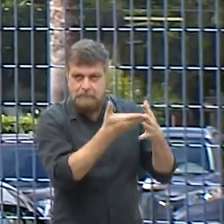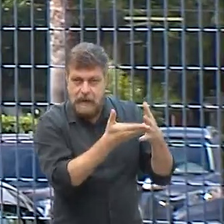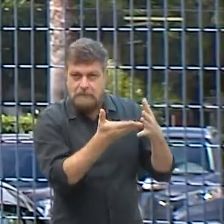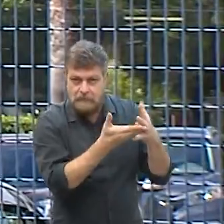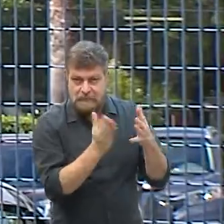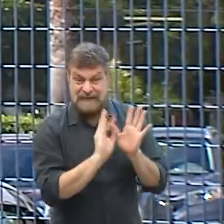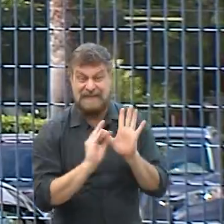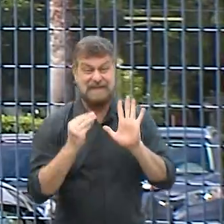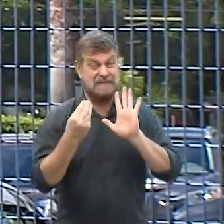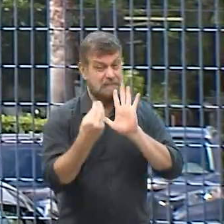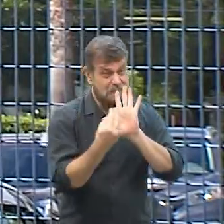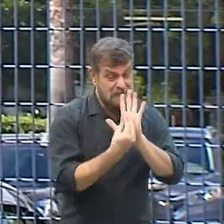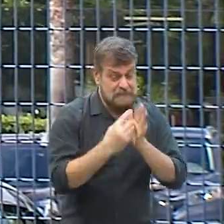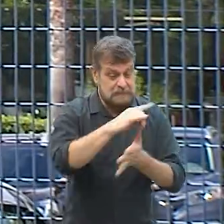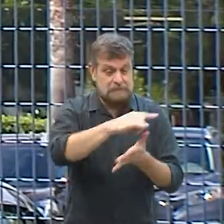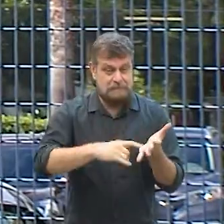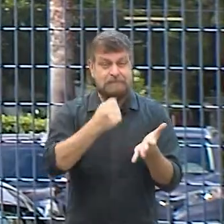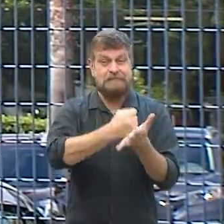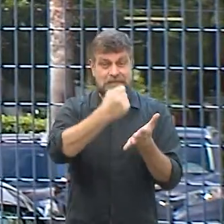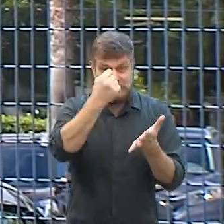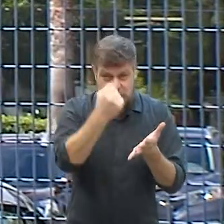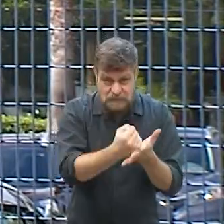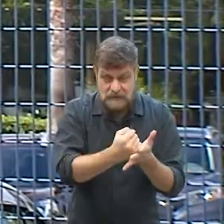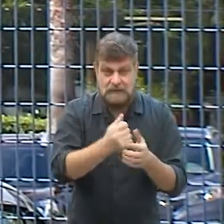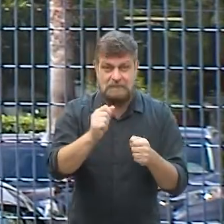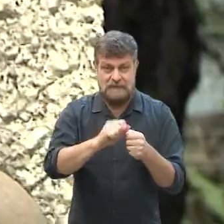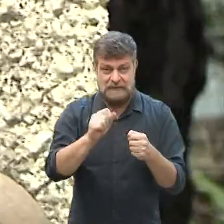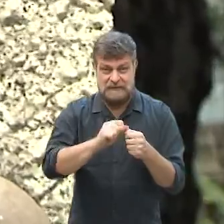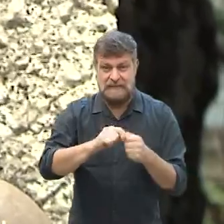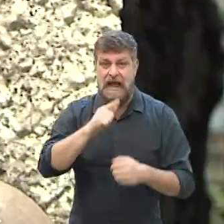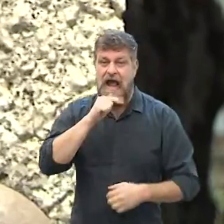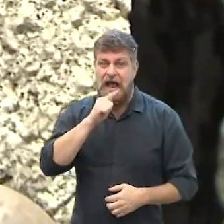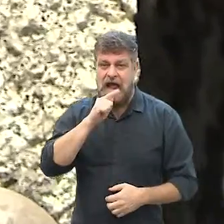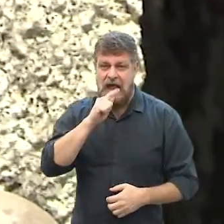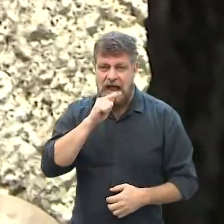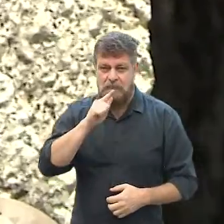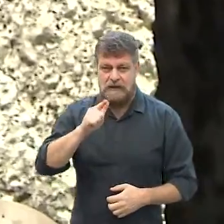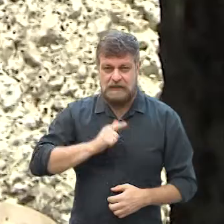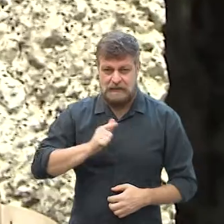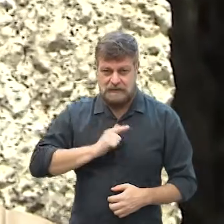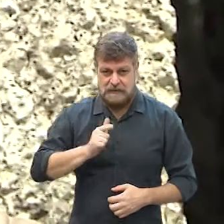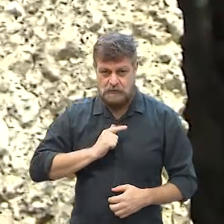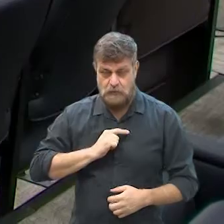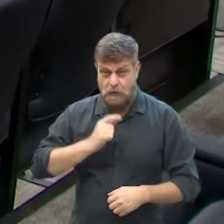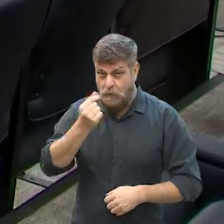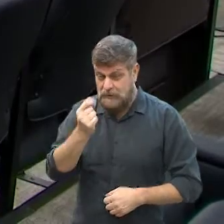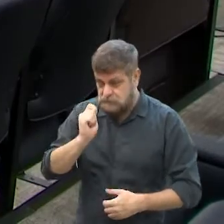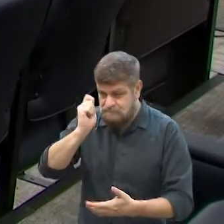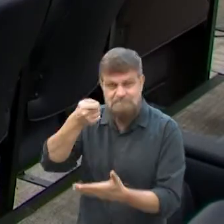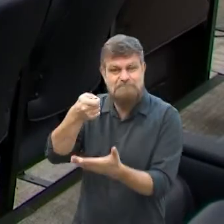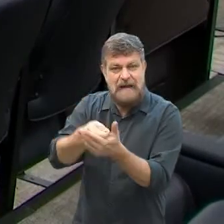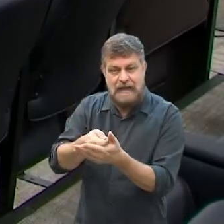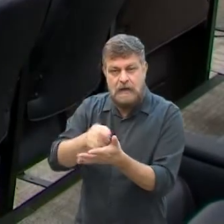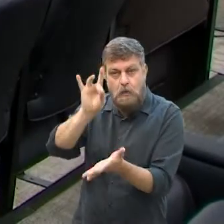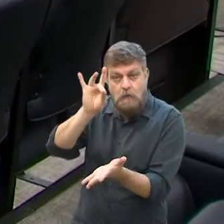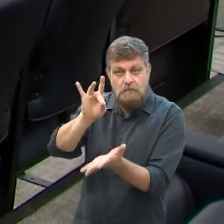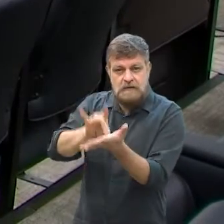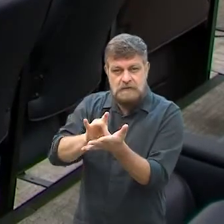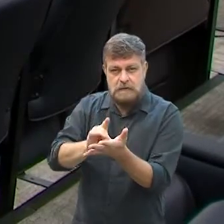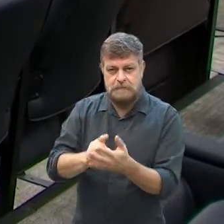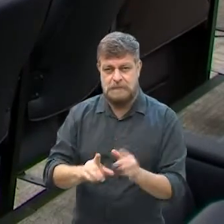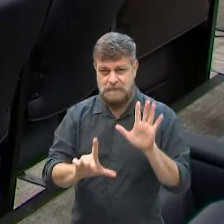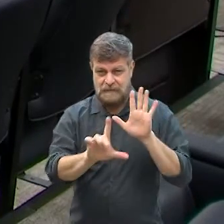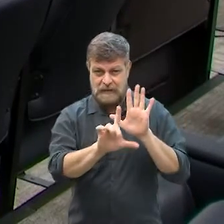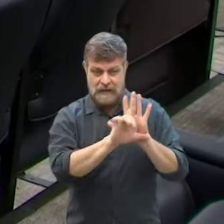renegociação do contrato com a Sanasa com o fornecimento de água pelo consumo real, aprovação da Lei de